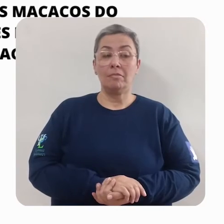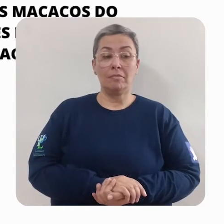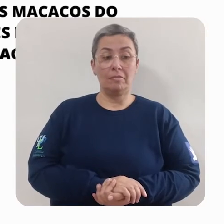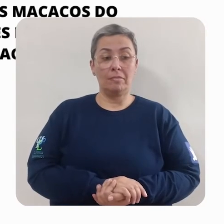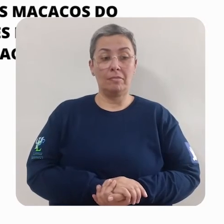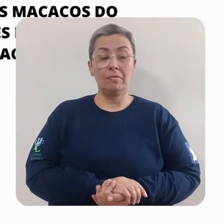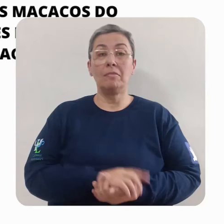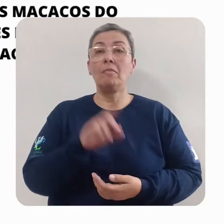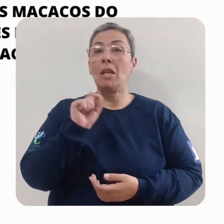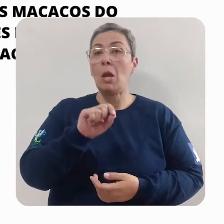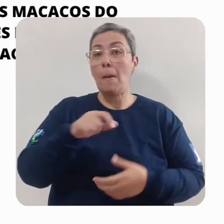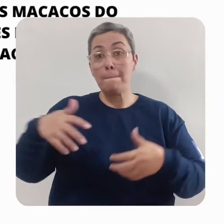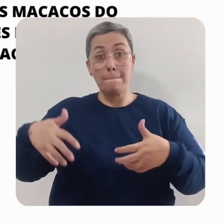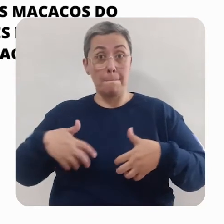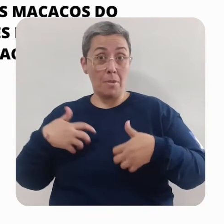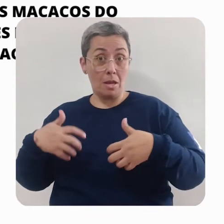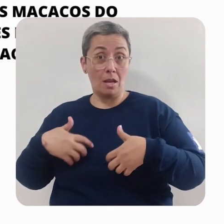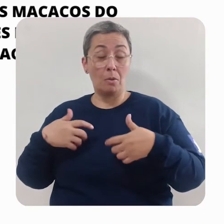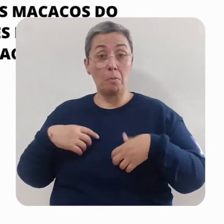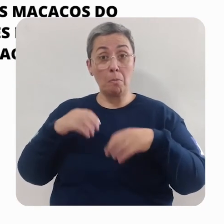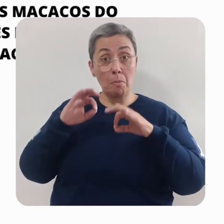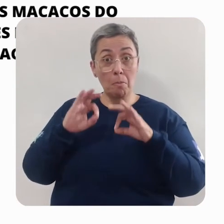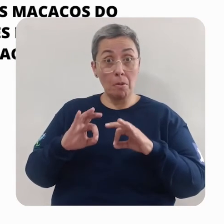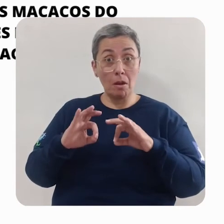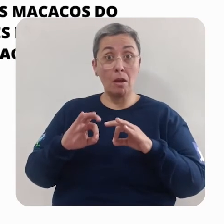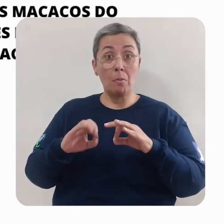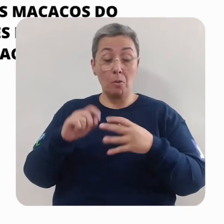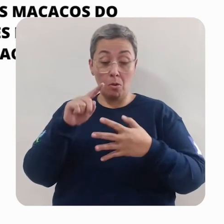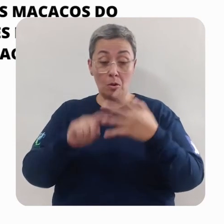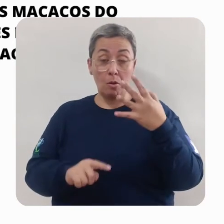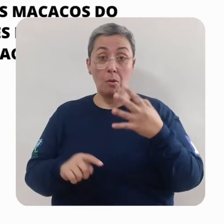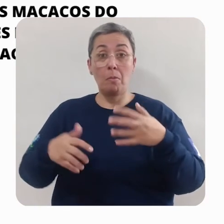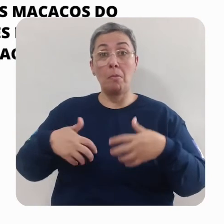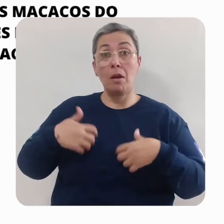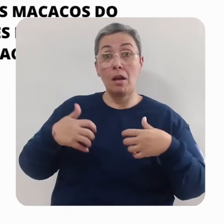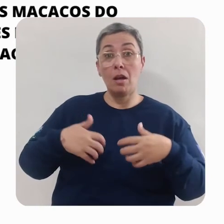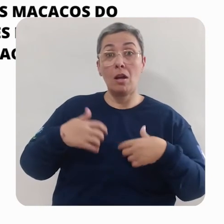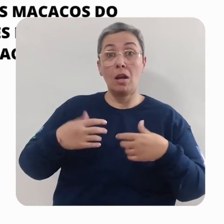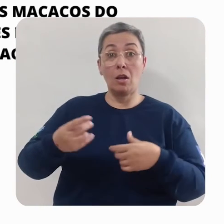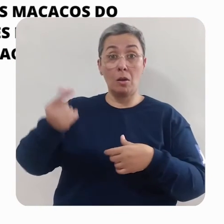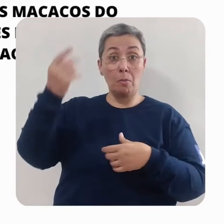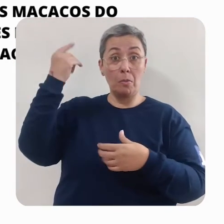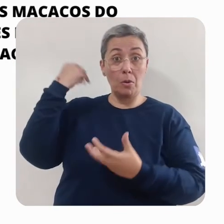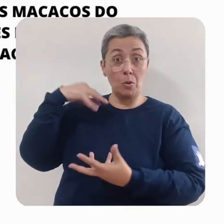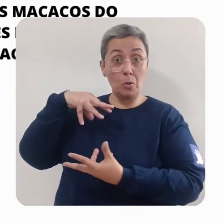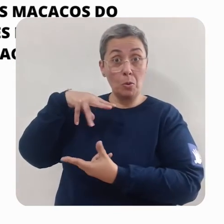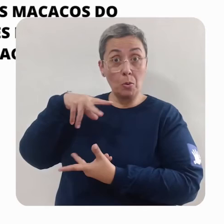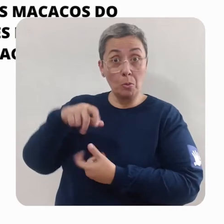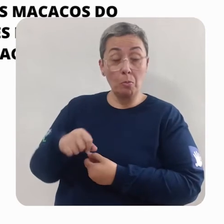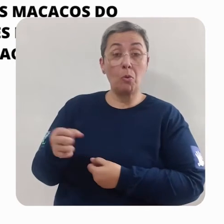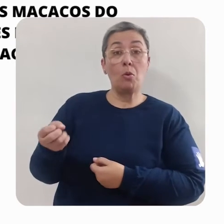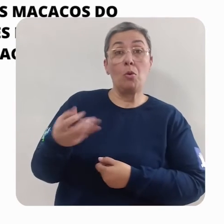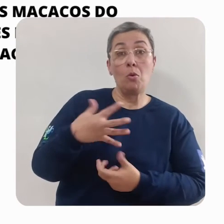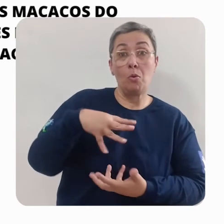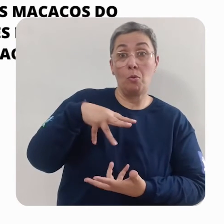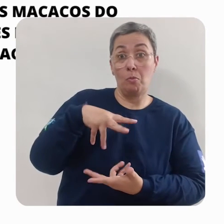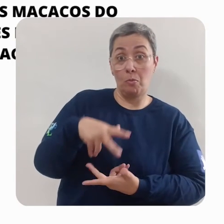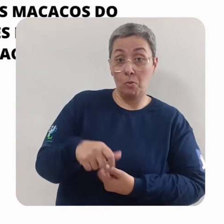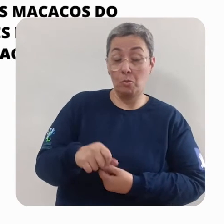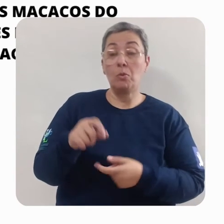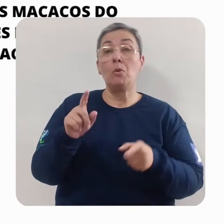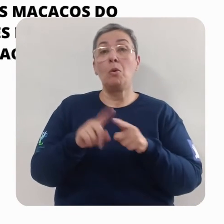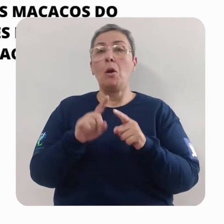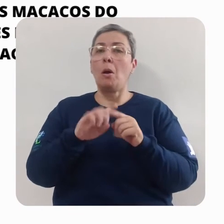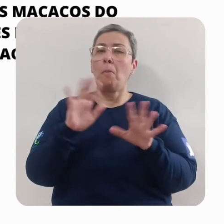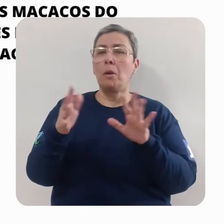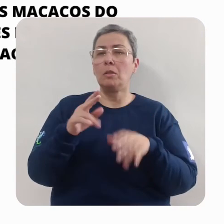Já os macacos, podemos classificá-los em macacos do Velho Mundo e macacos do Novo Mundo. Há cerca